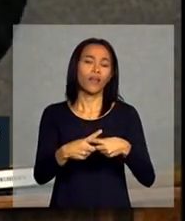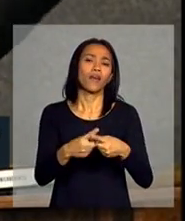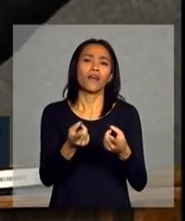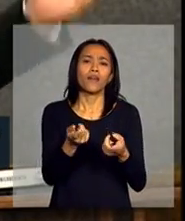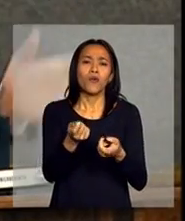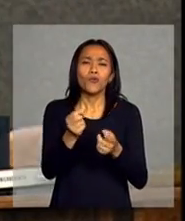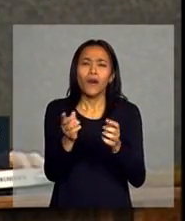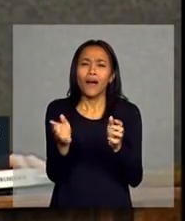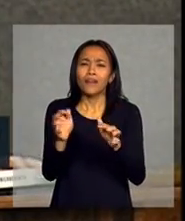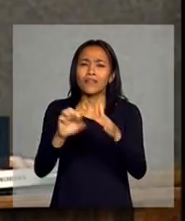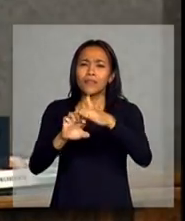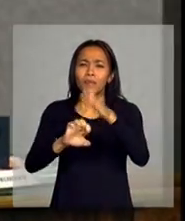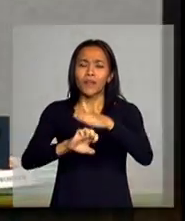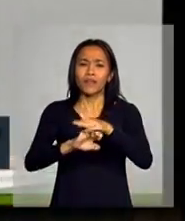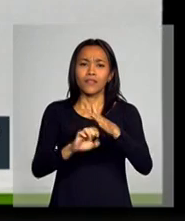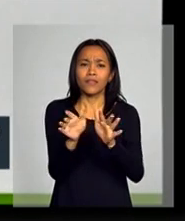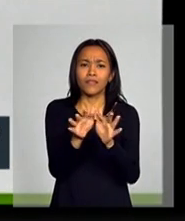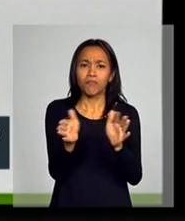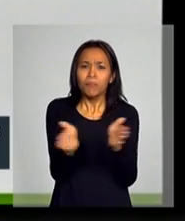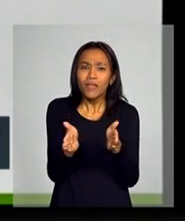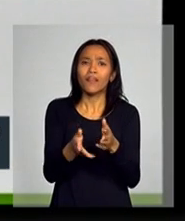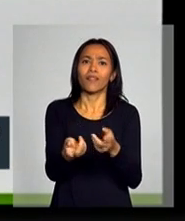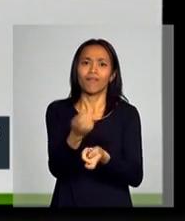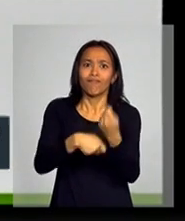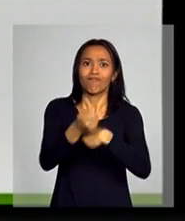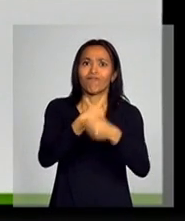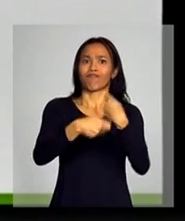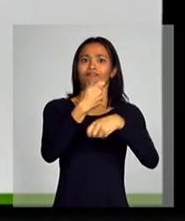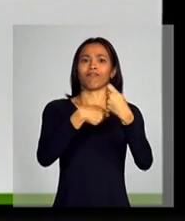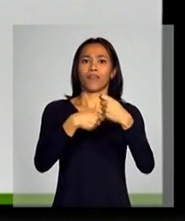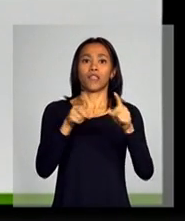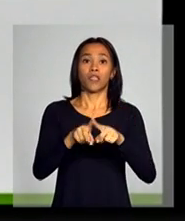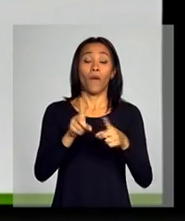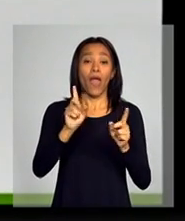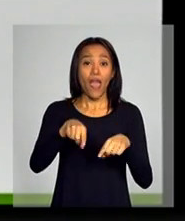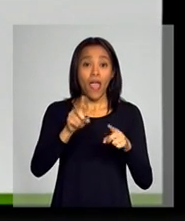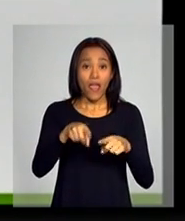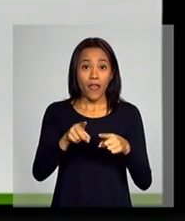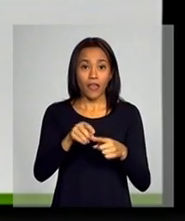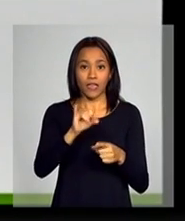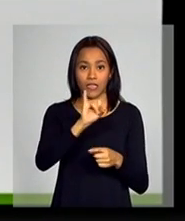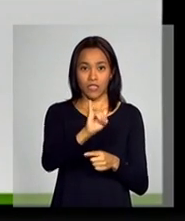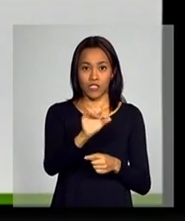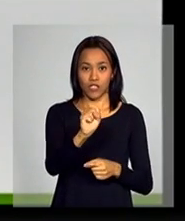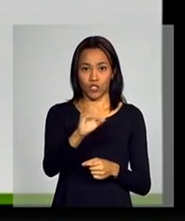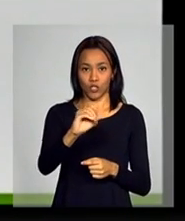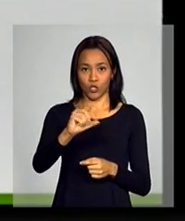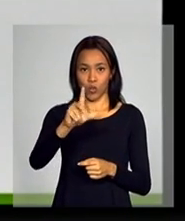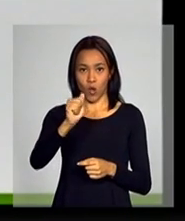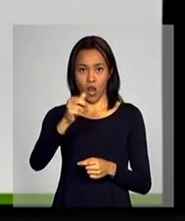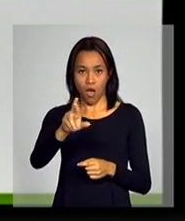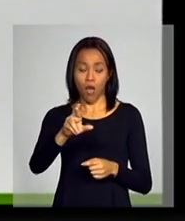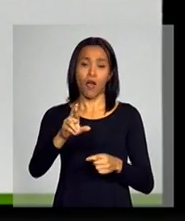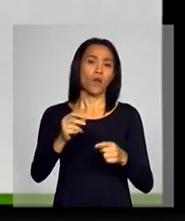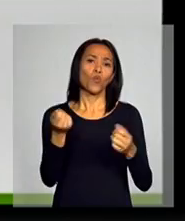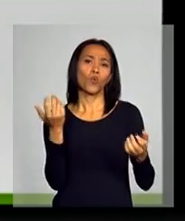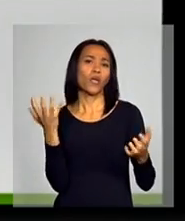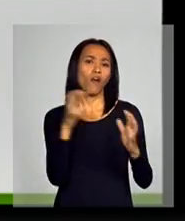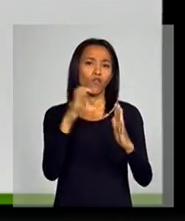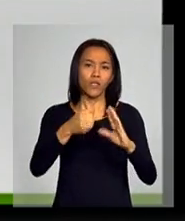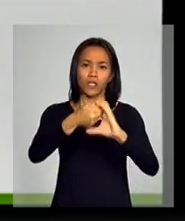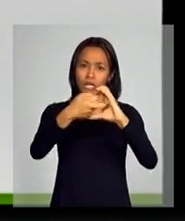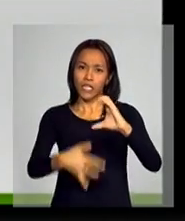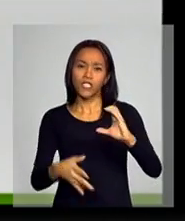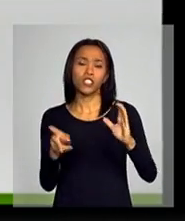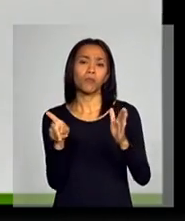pequenos negócios é a equação de lucro. Então, a tentativa é isolar o efeito de características sobre o lucro.